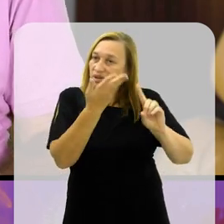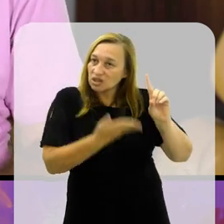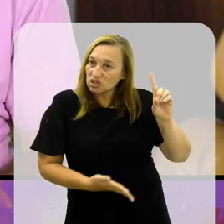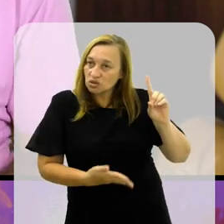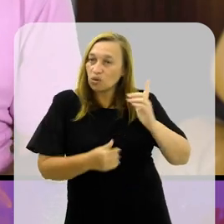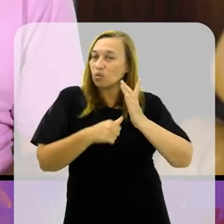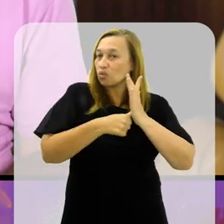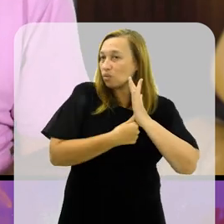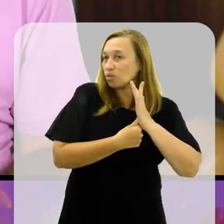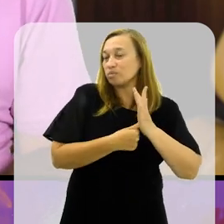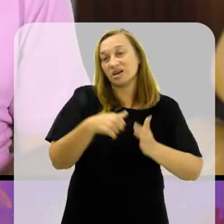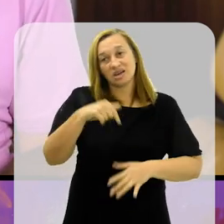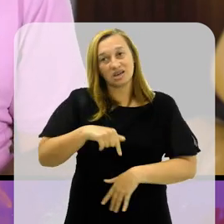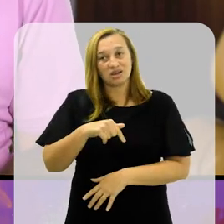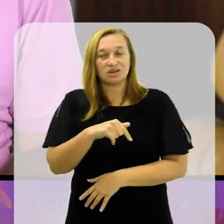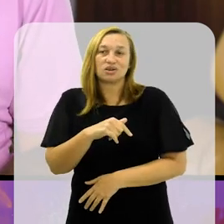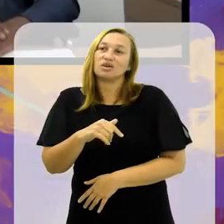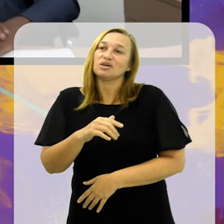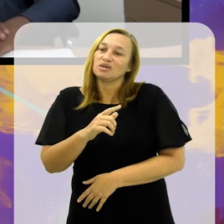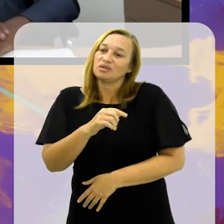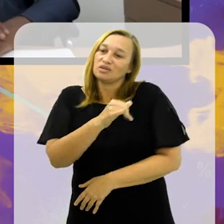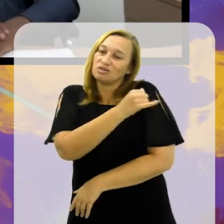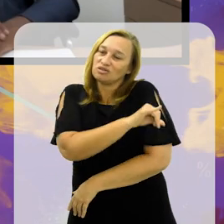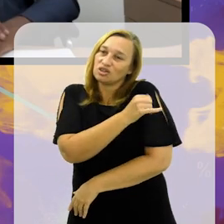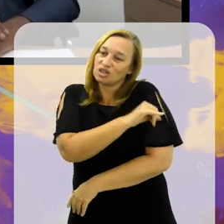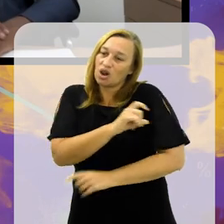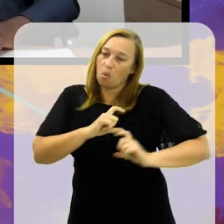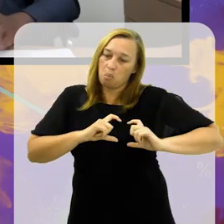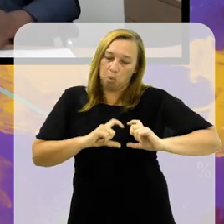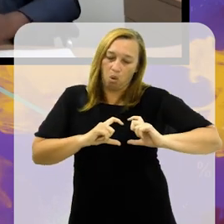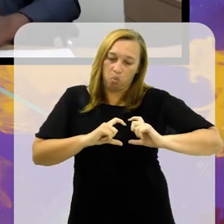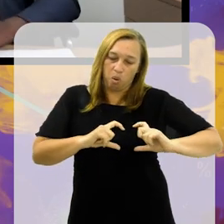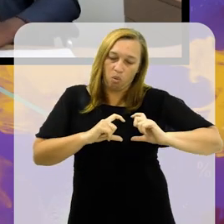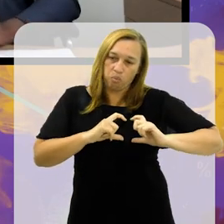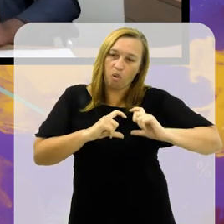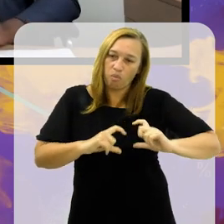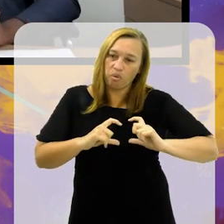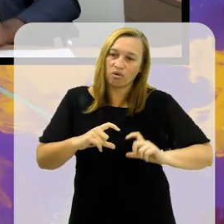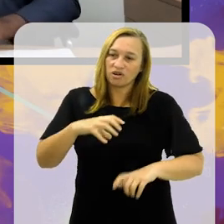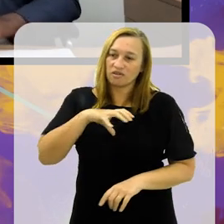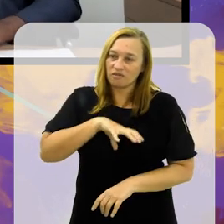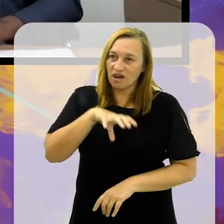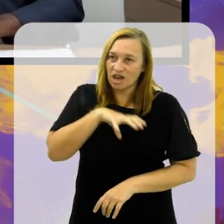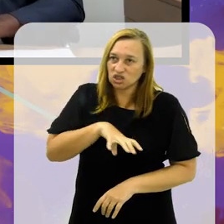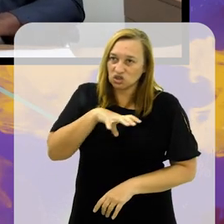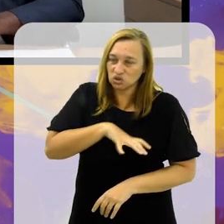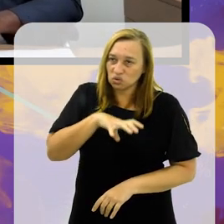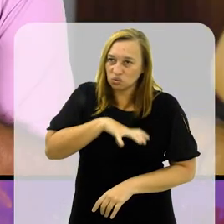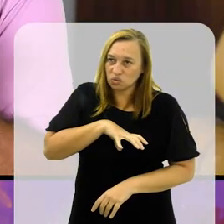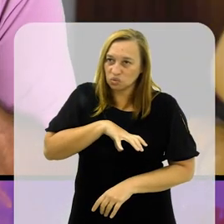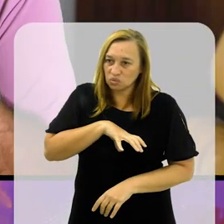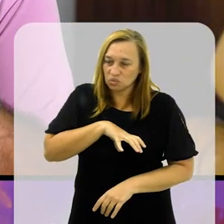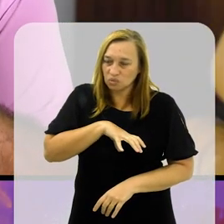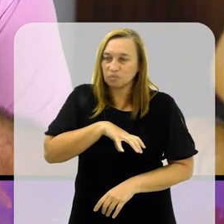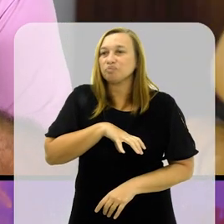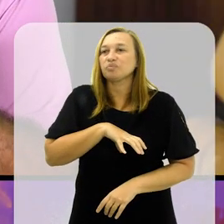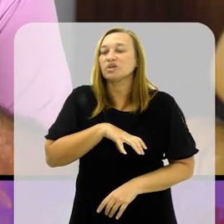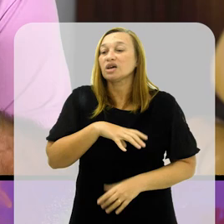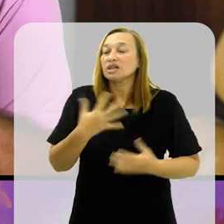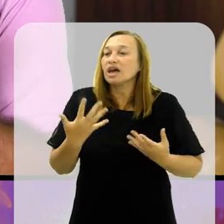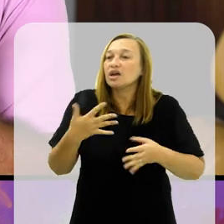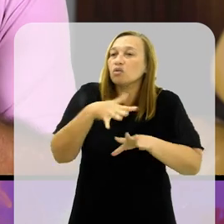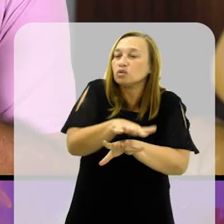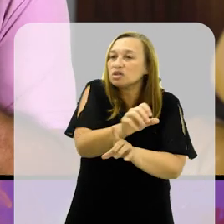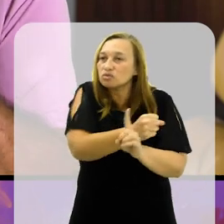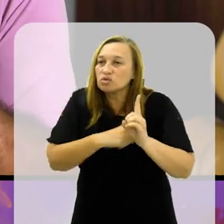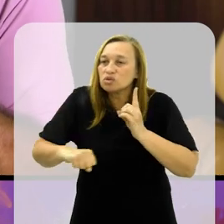Rio de Janeiro, e é o meu clube de coração, o Vasco, que deu um exemplo na década de 20, da inclusão